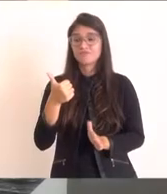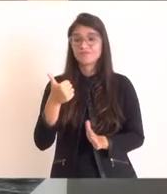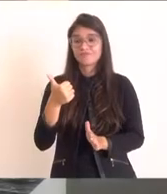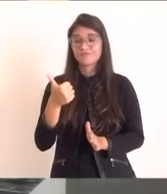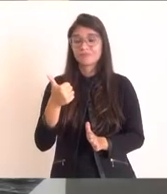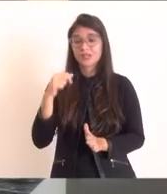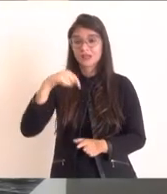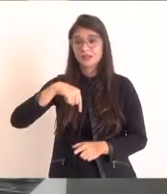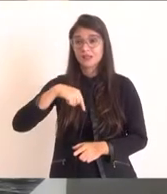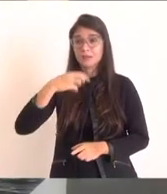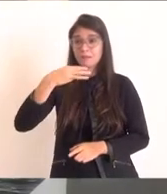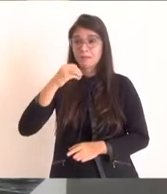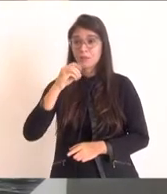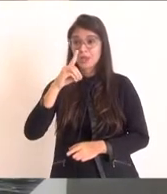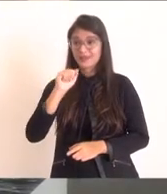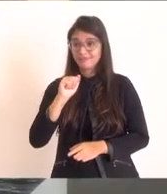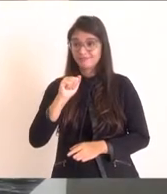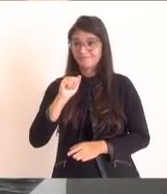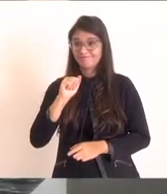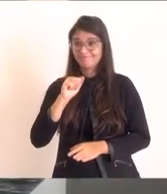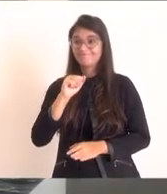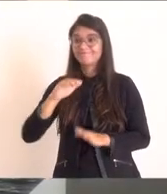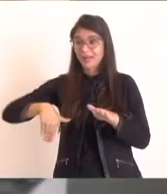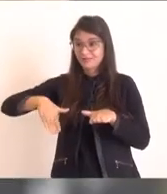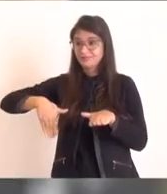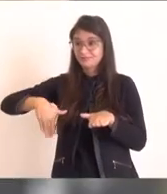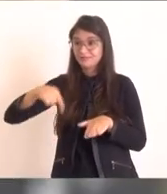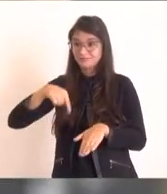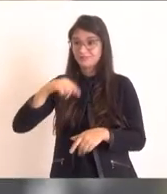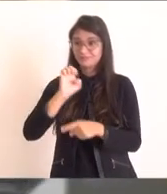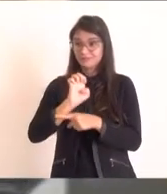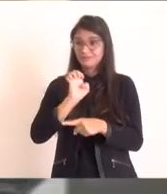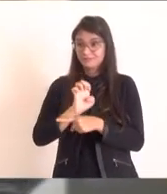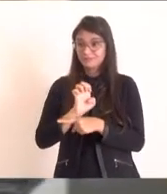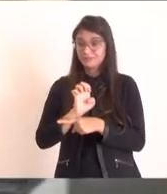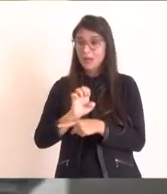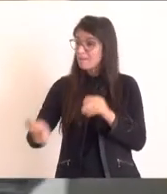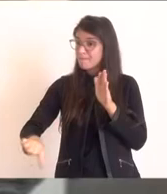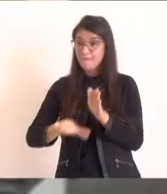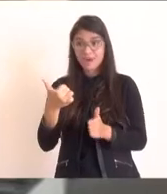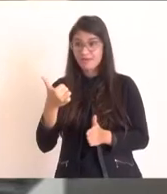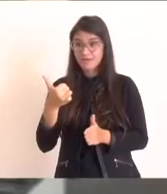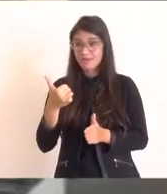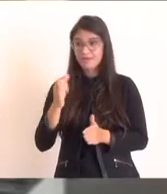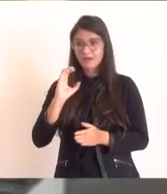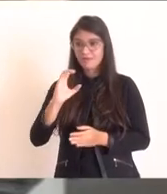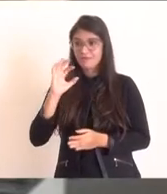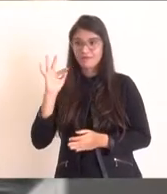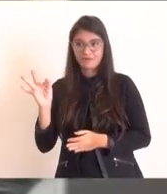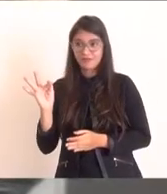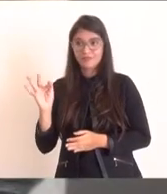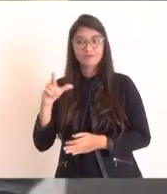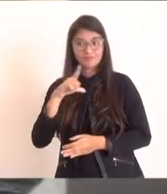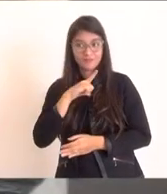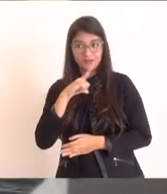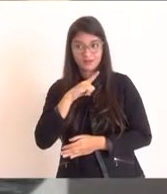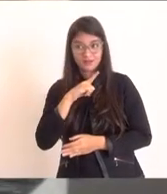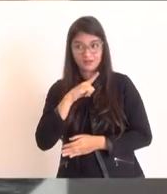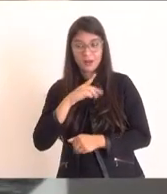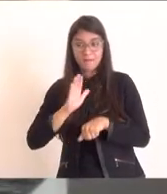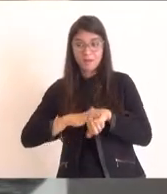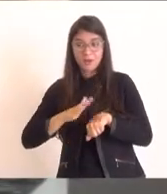praia do Estado, primeiro de Cabo Frio a ter a mão de obra